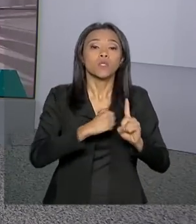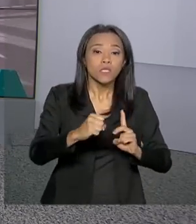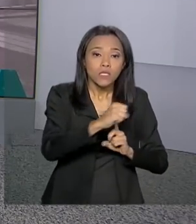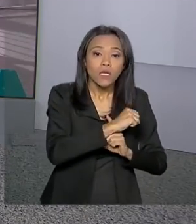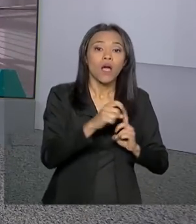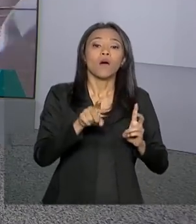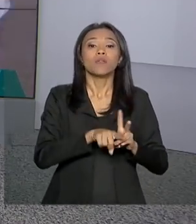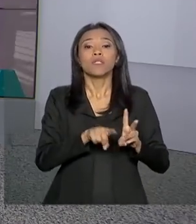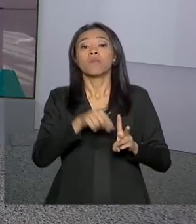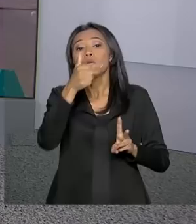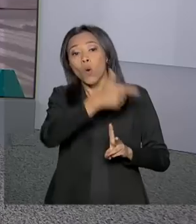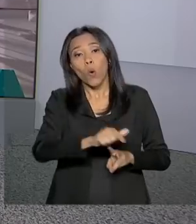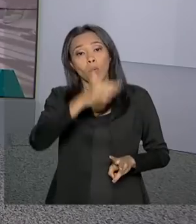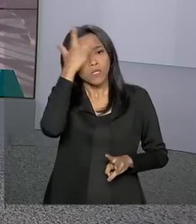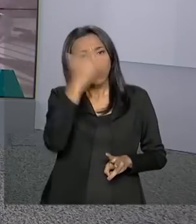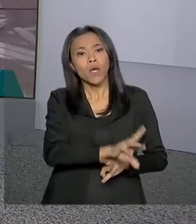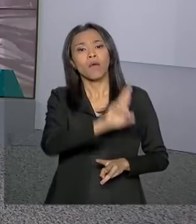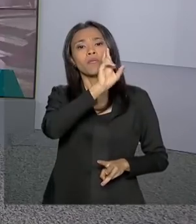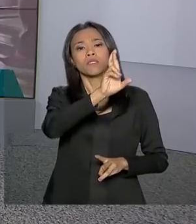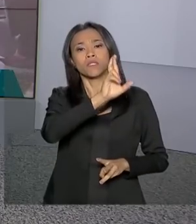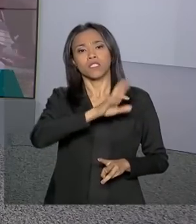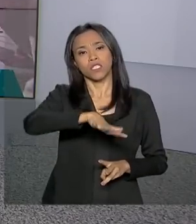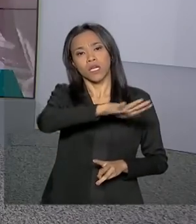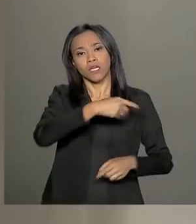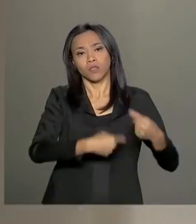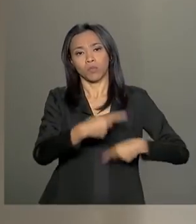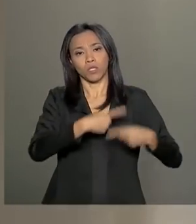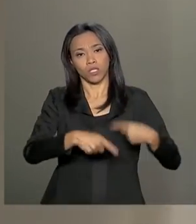Sistema Nacional de Políticas Públicas sobre Drogas.